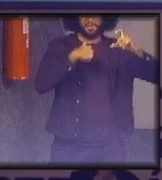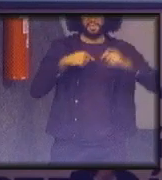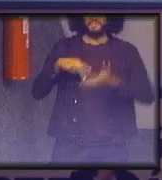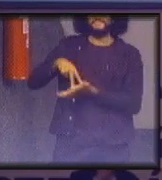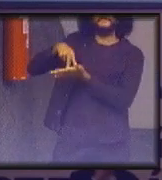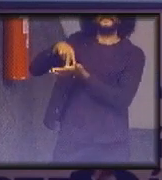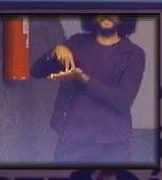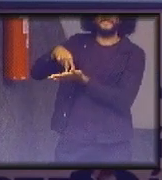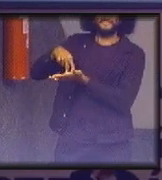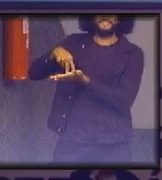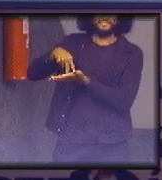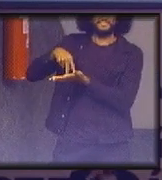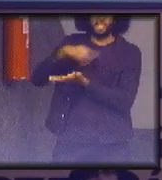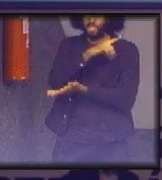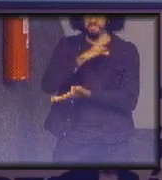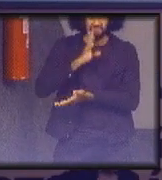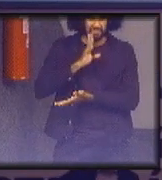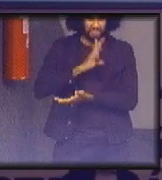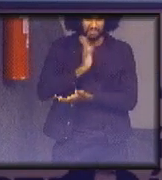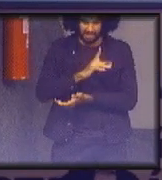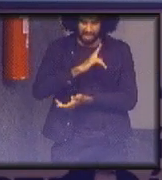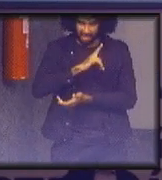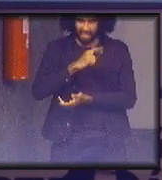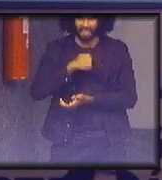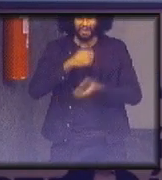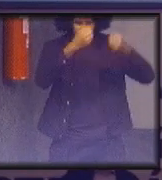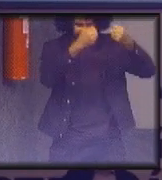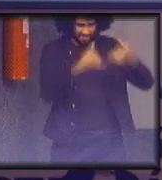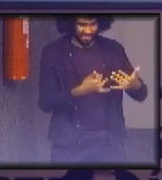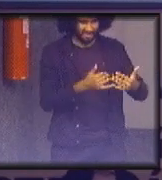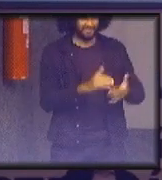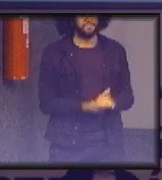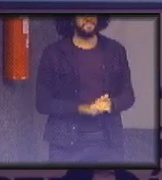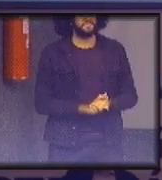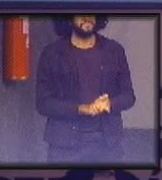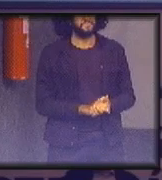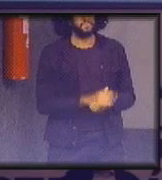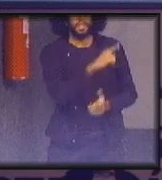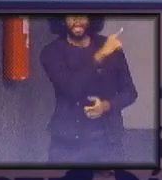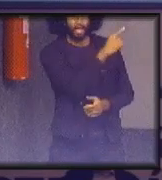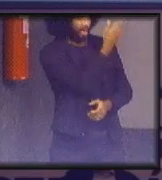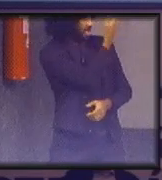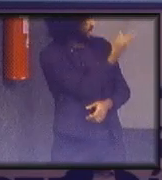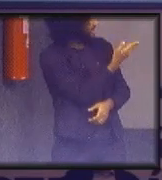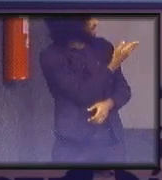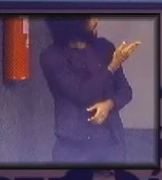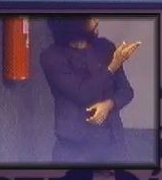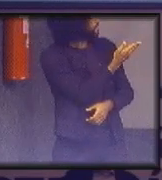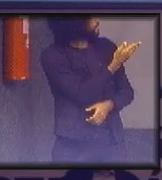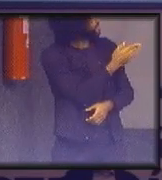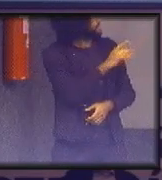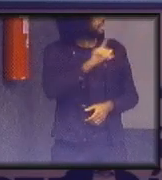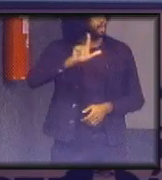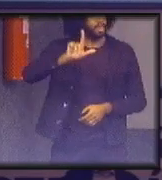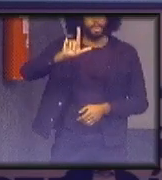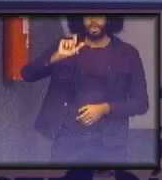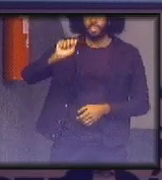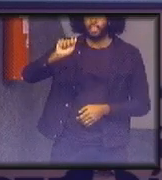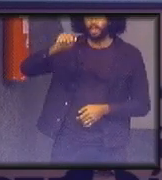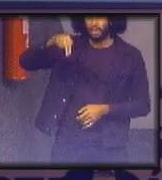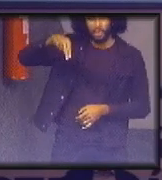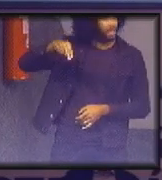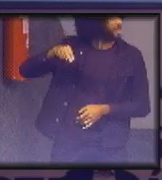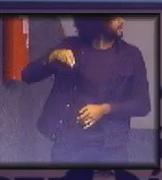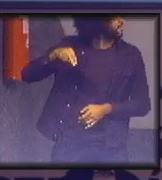tá isso é a coisa mais legal que tem do que eu vou falar o landscape nós a nossa